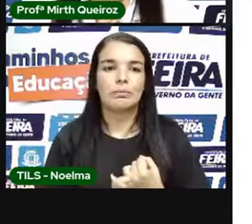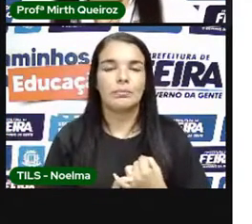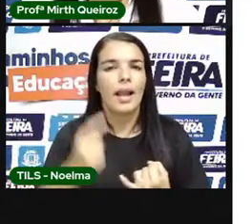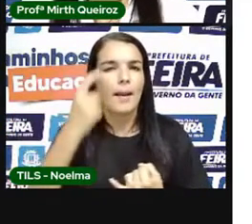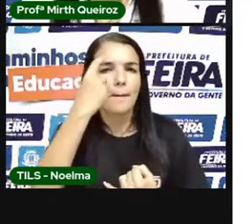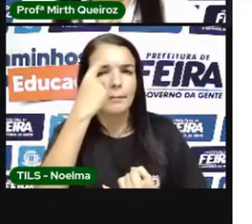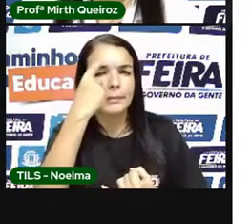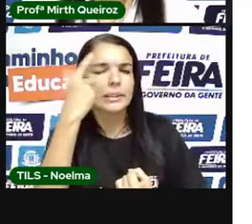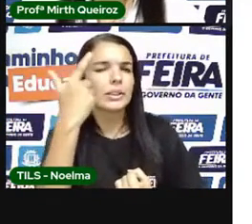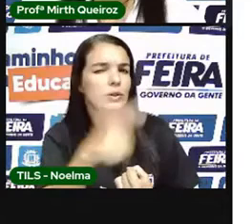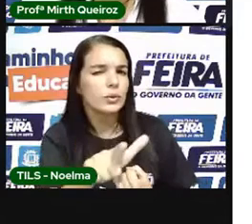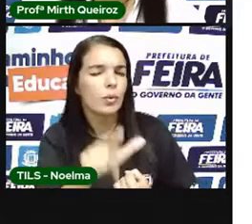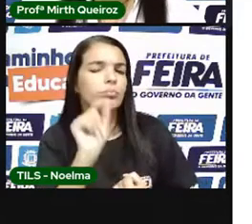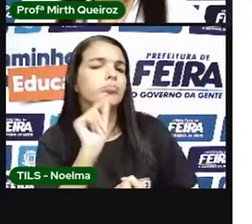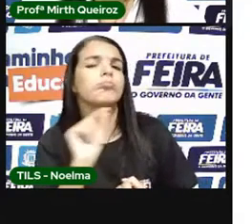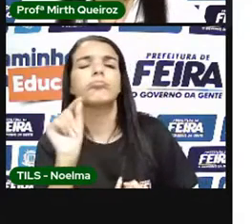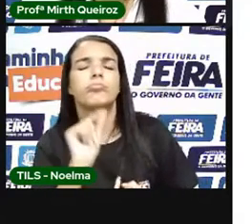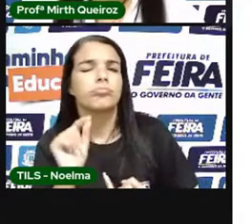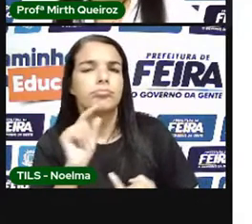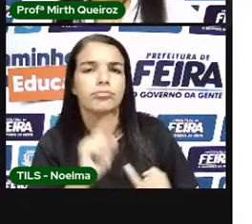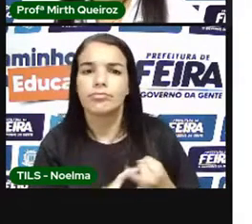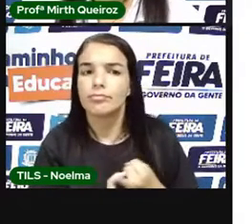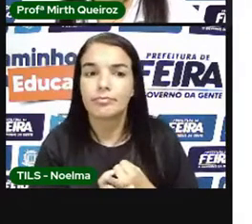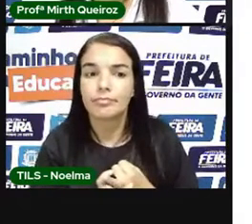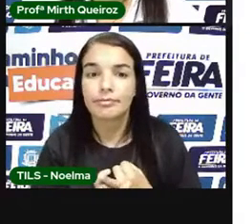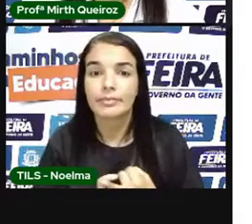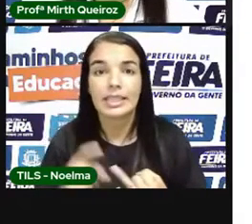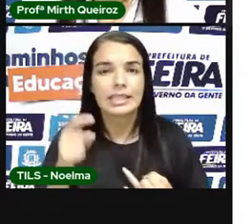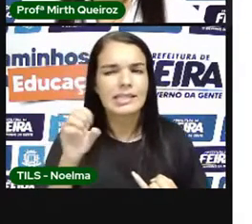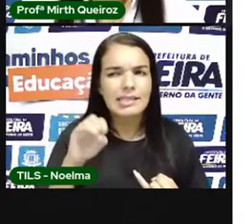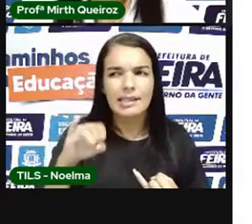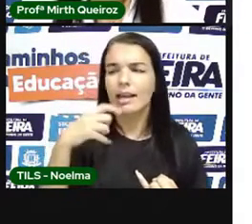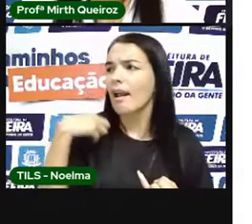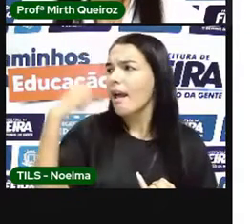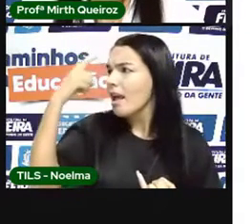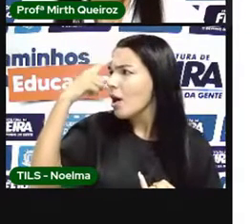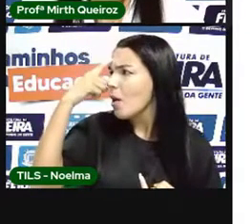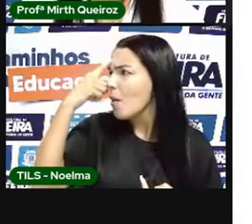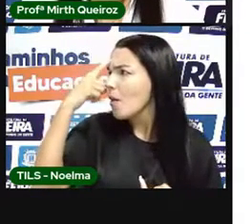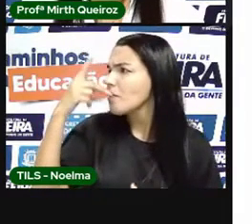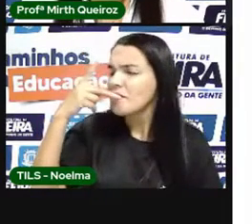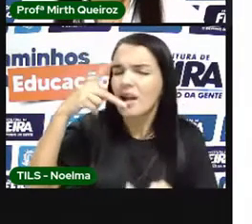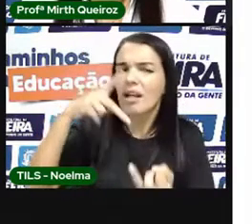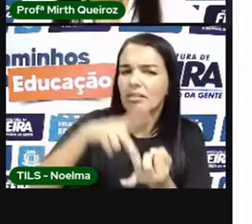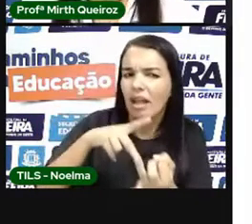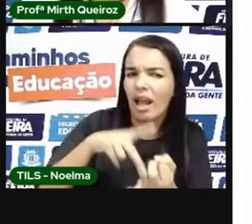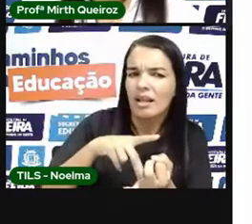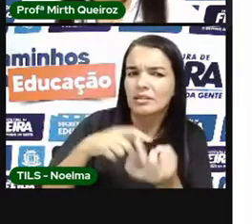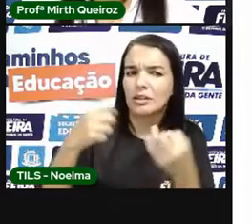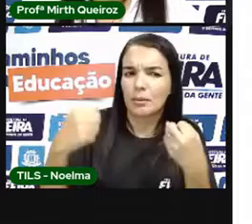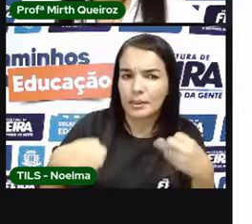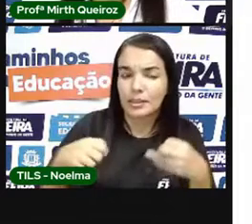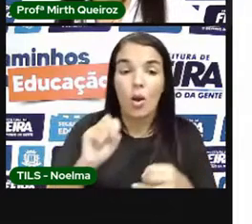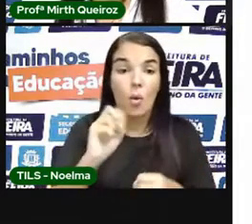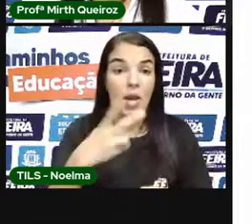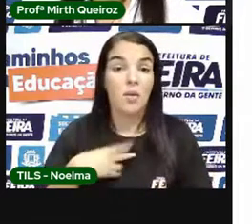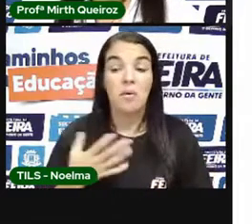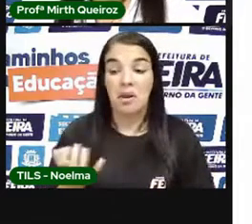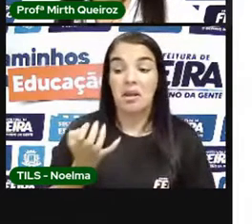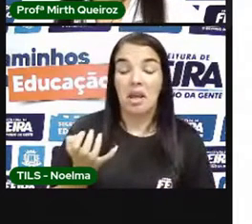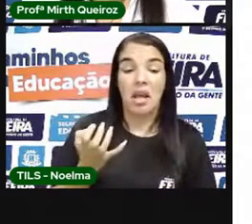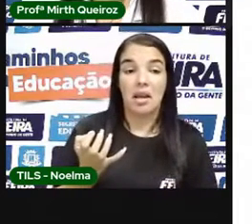Repensar Será se Realmente Eu preciso Disso Ou eu quero Isso